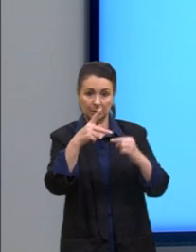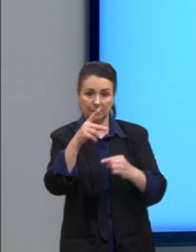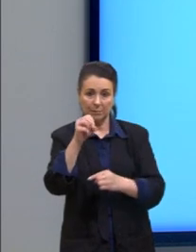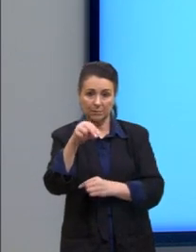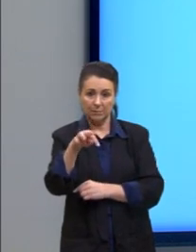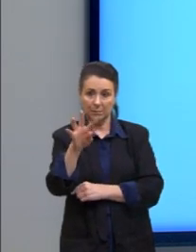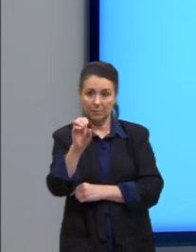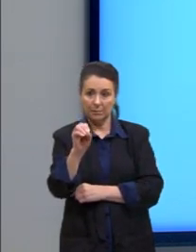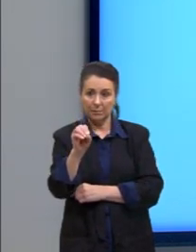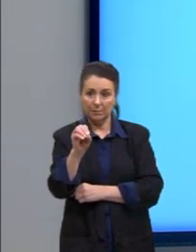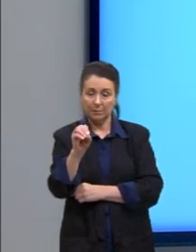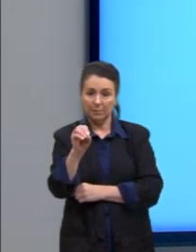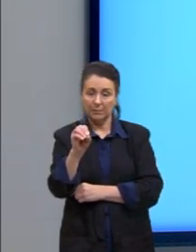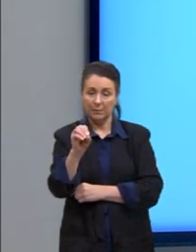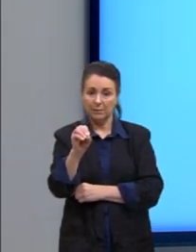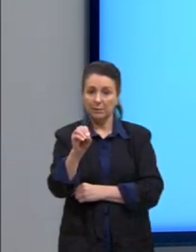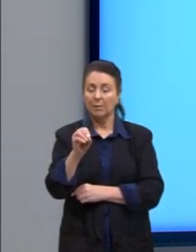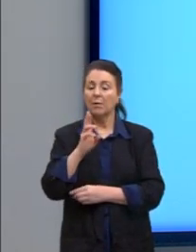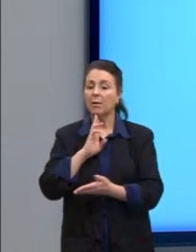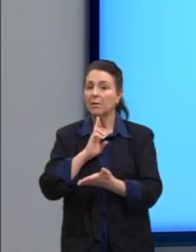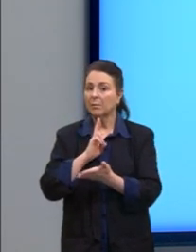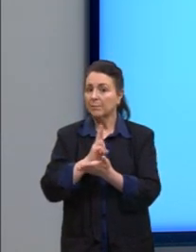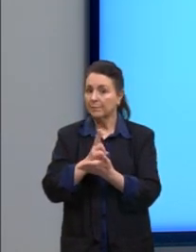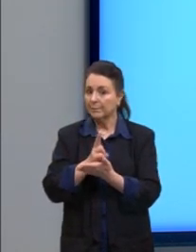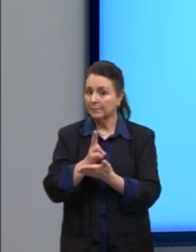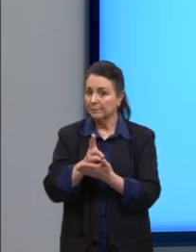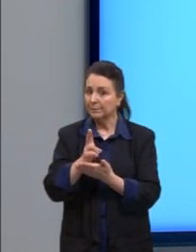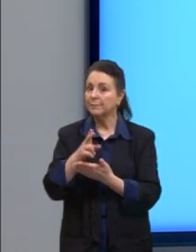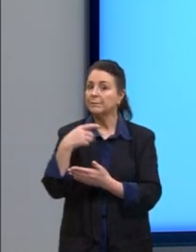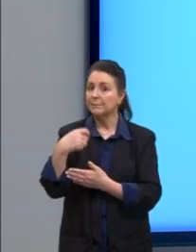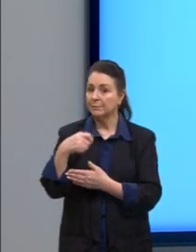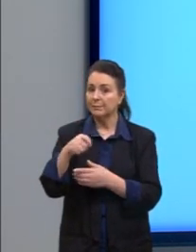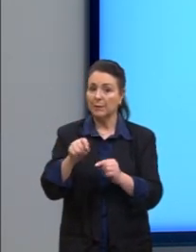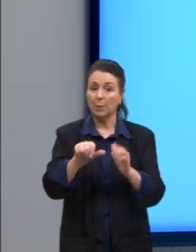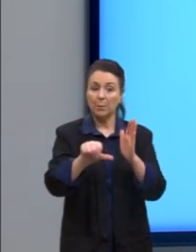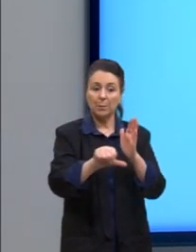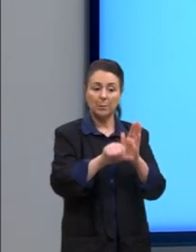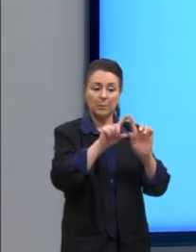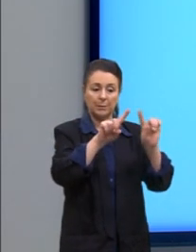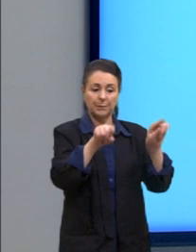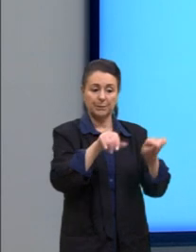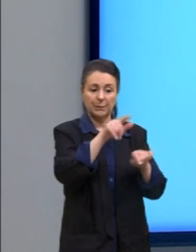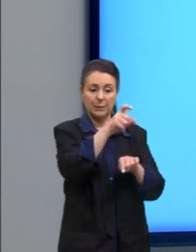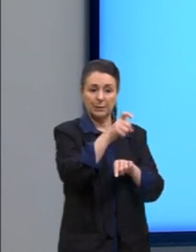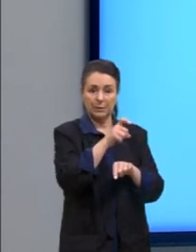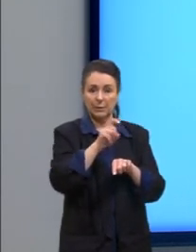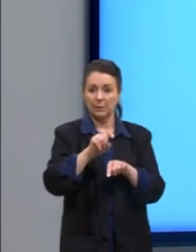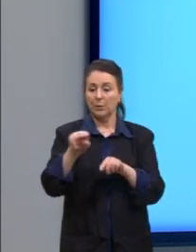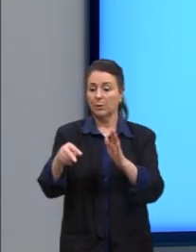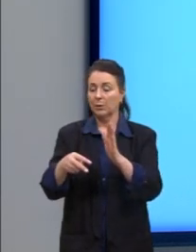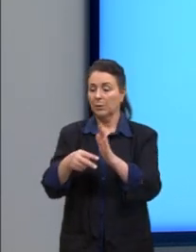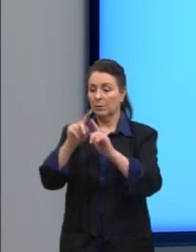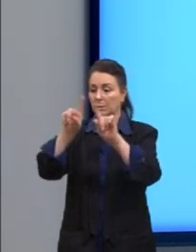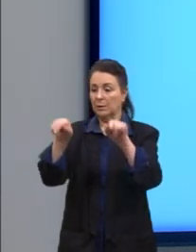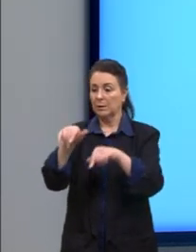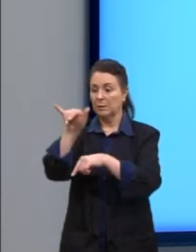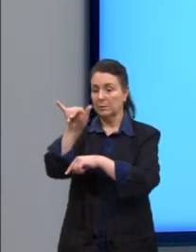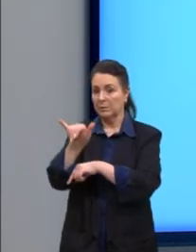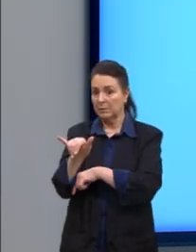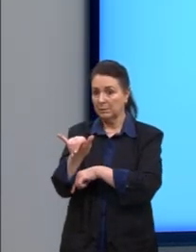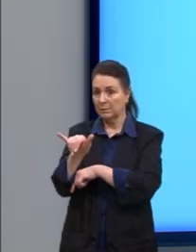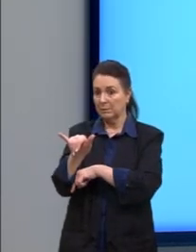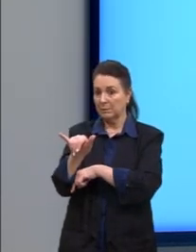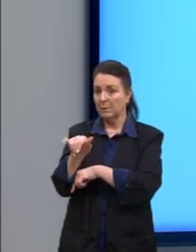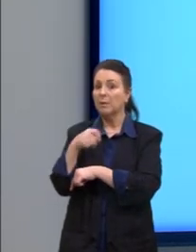Lembrando que a gente sempre tem que ter no primeiro parênteses do x e no segundo parênteses do y, nós